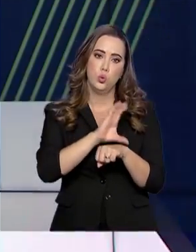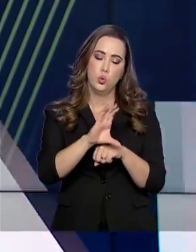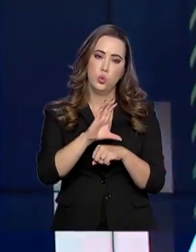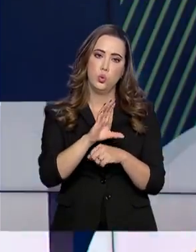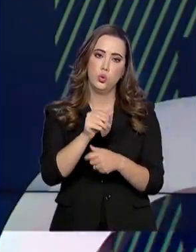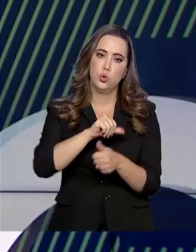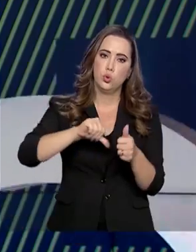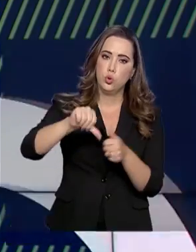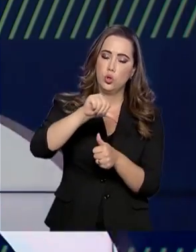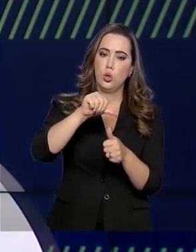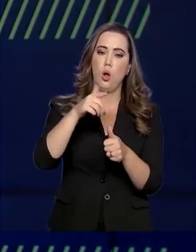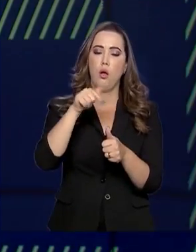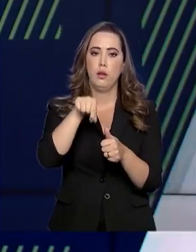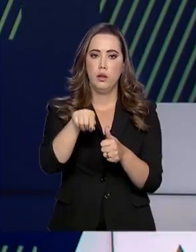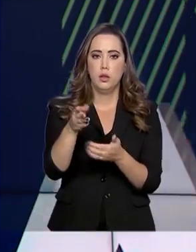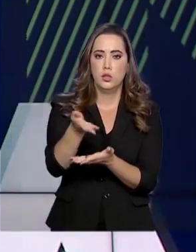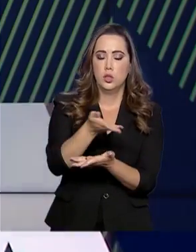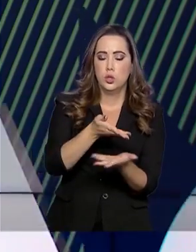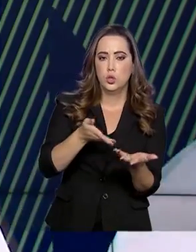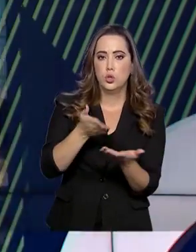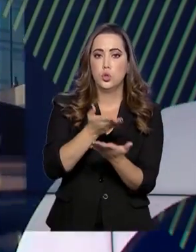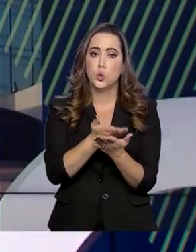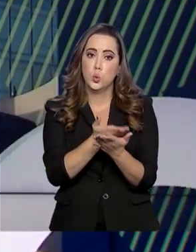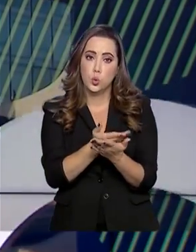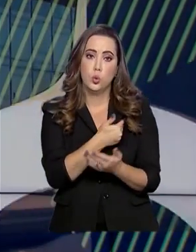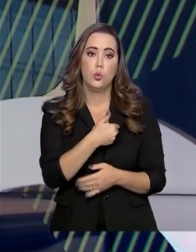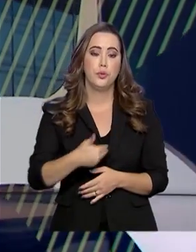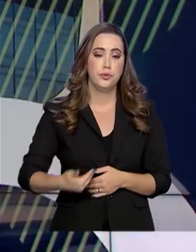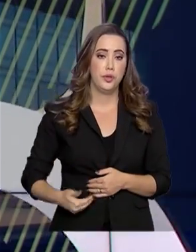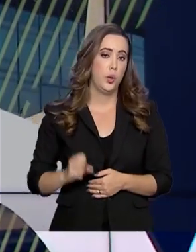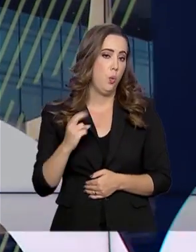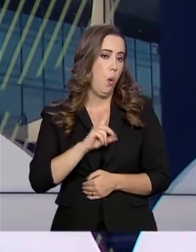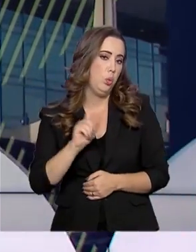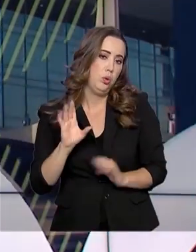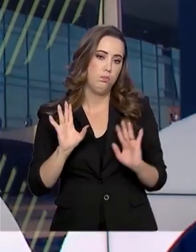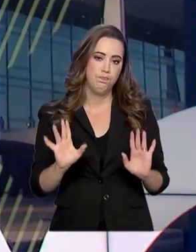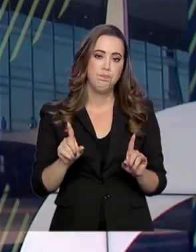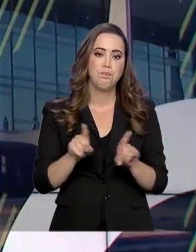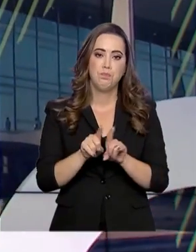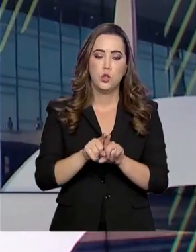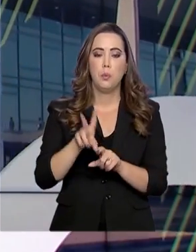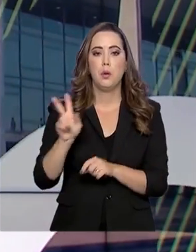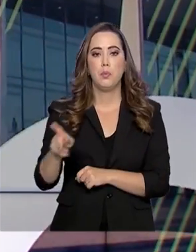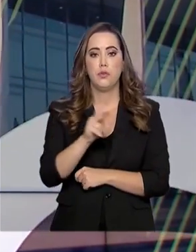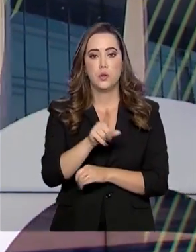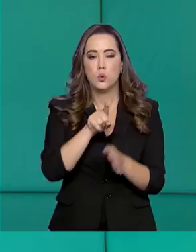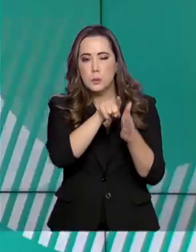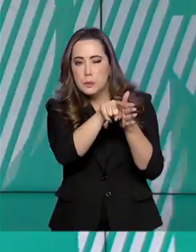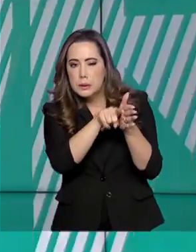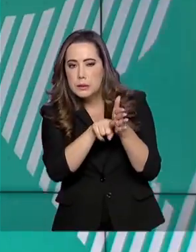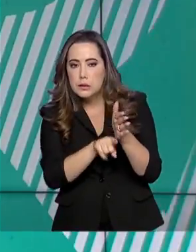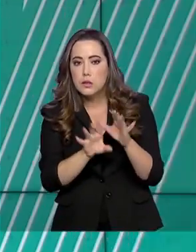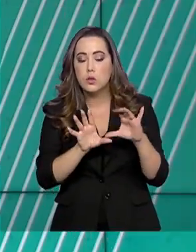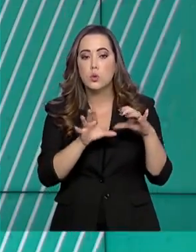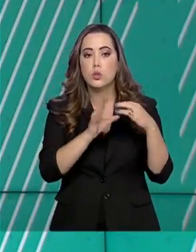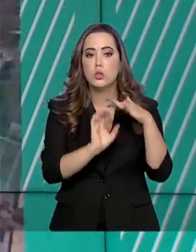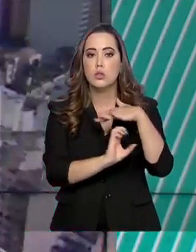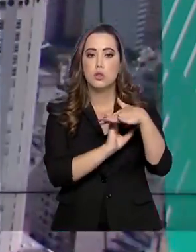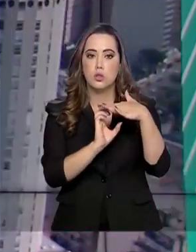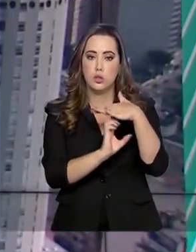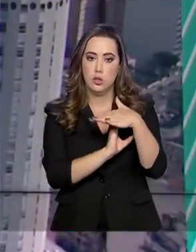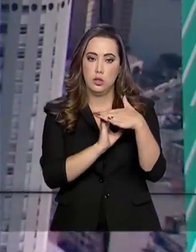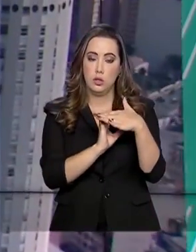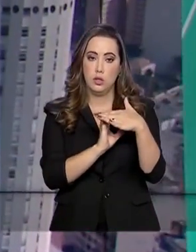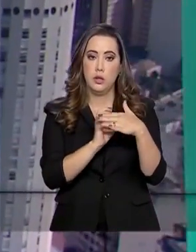intercâmbio de instituições governamentais e não governamentais. E também atende professores e pesquisadores de estabelecimentos de